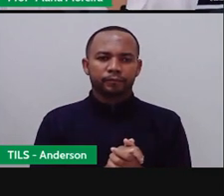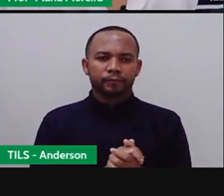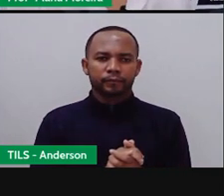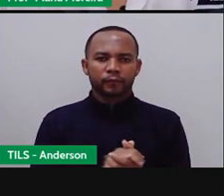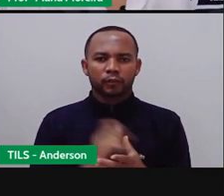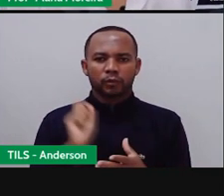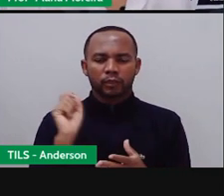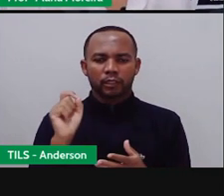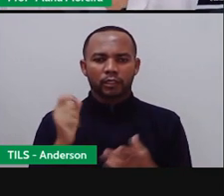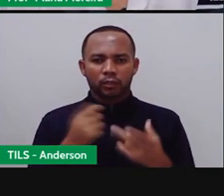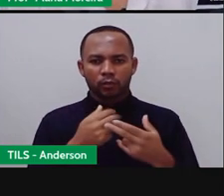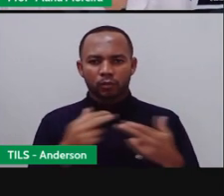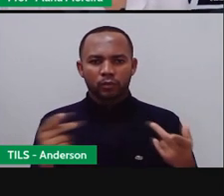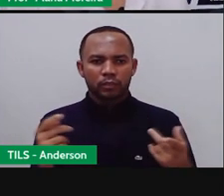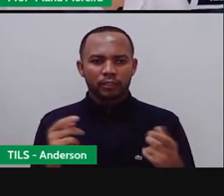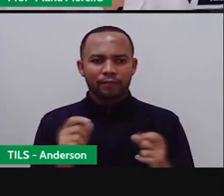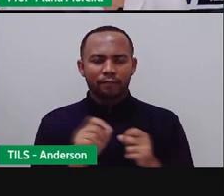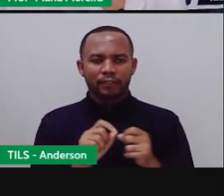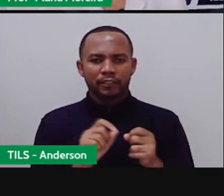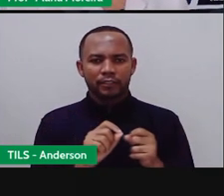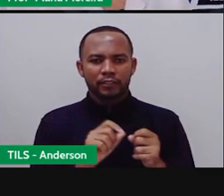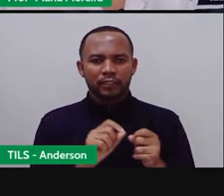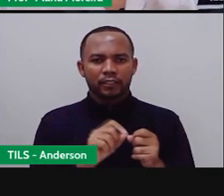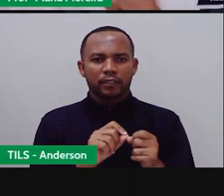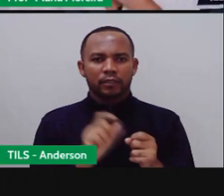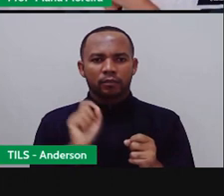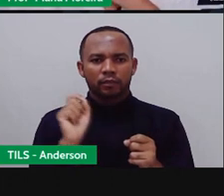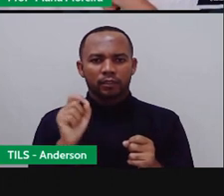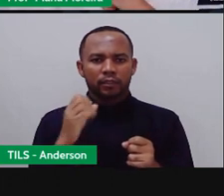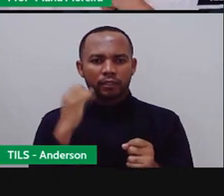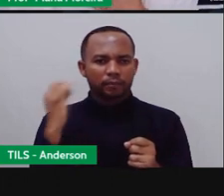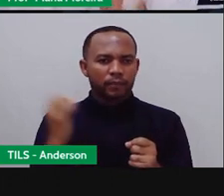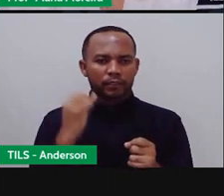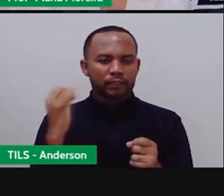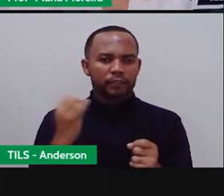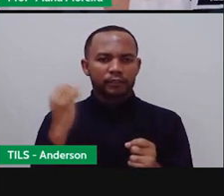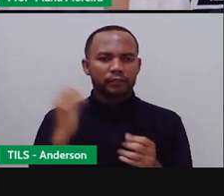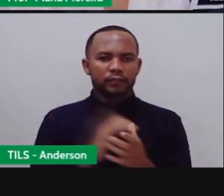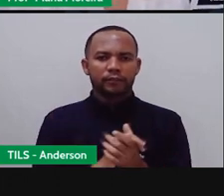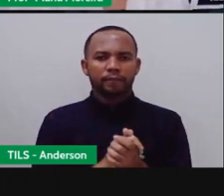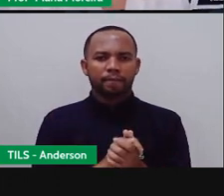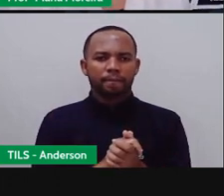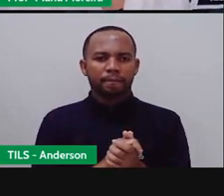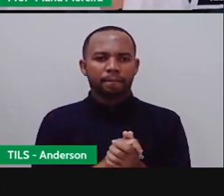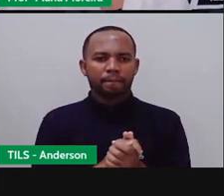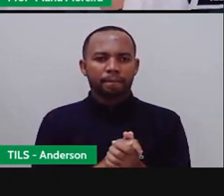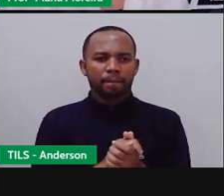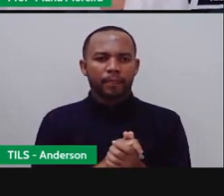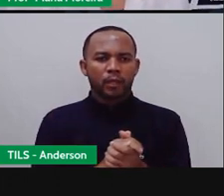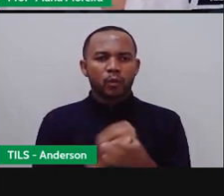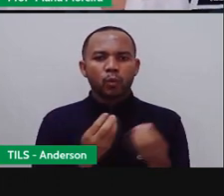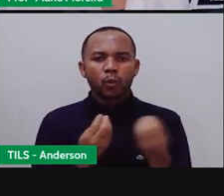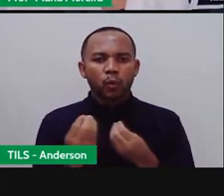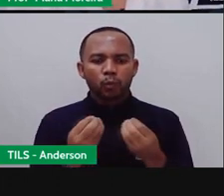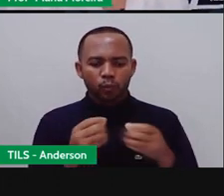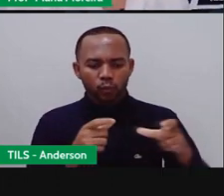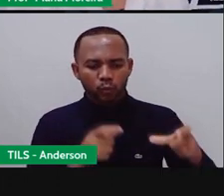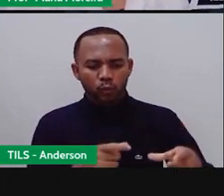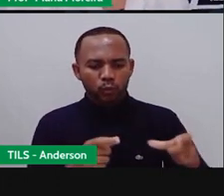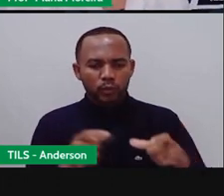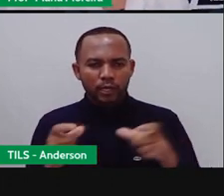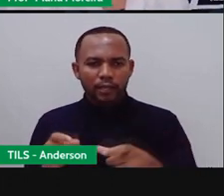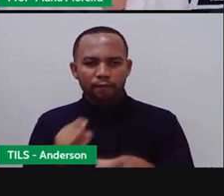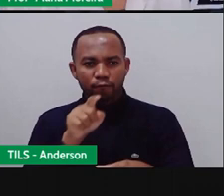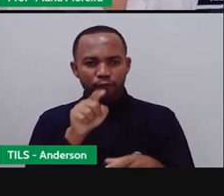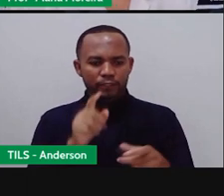monitoramento de ações, né? Fazer check-in, que a falou aqui agora com relação ao exemplo das padarias, né? O check-in, né, de lugares que se visita